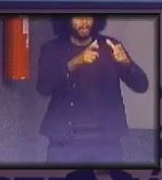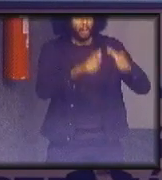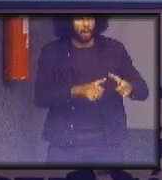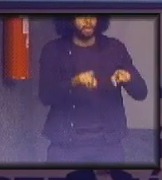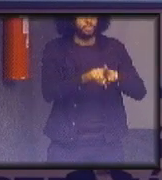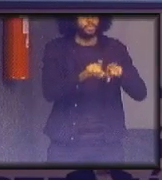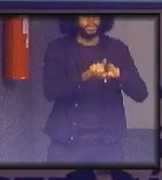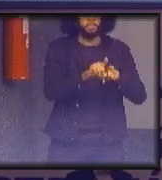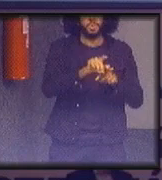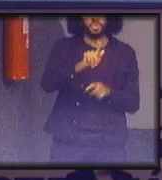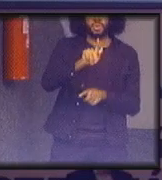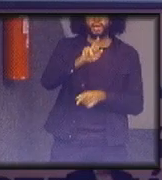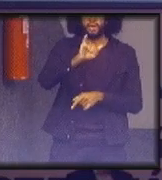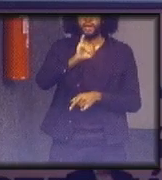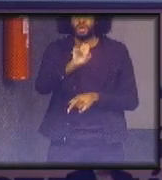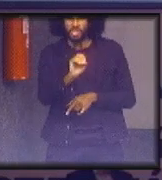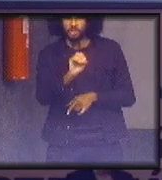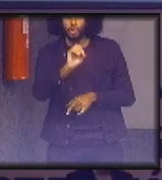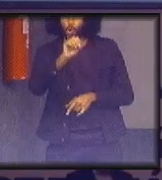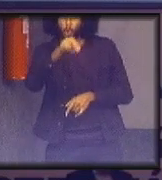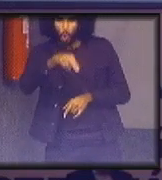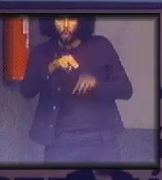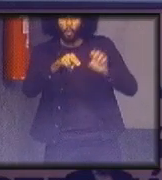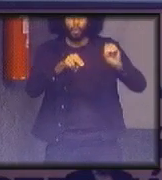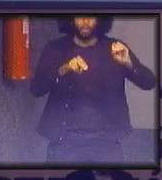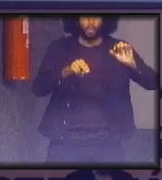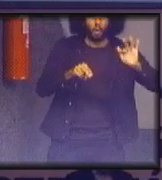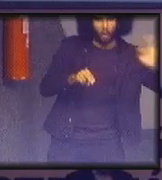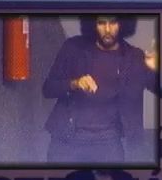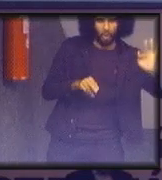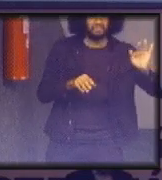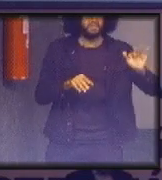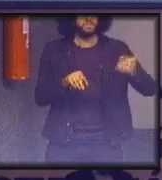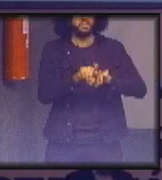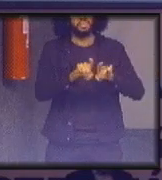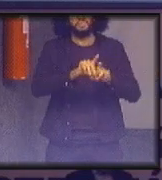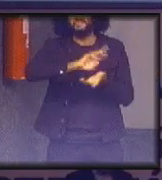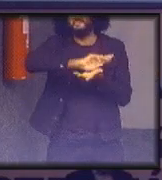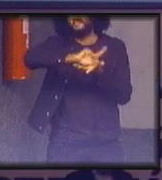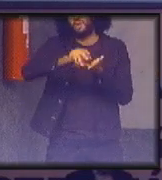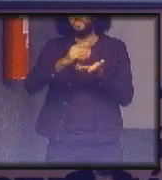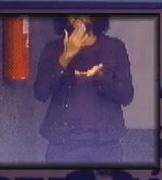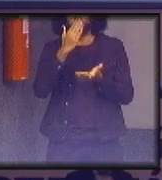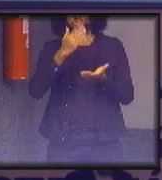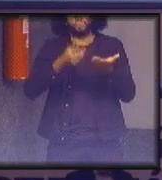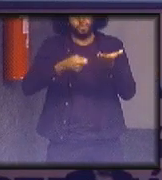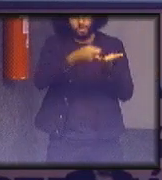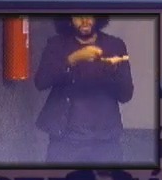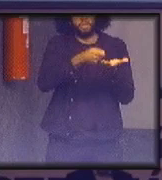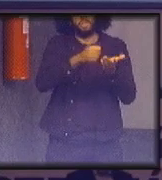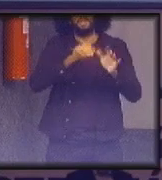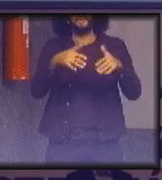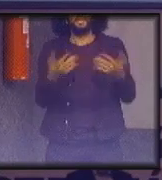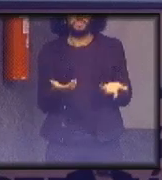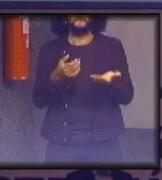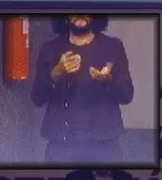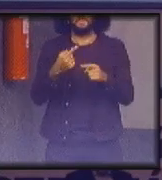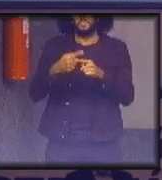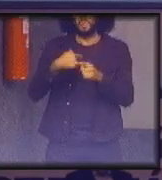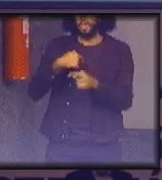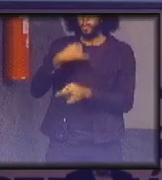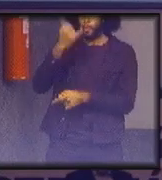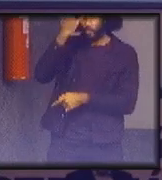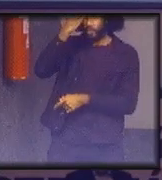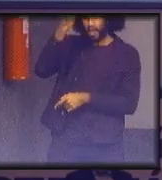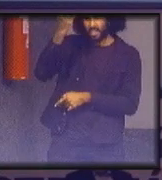grid on grid gestão inteligente dos ciclos de carregamento e assim por diante ou seja não é porque eu tenho uma ideia